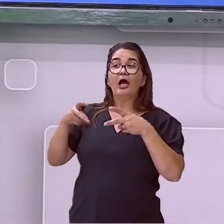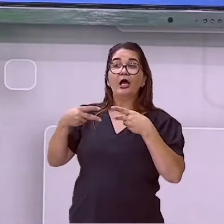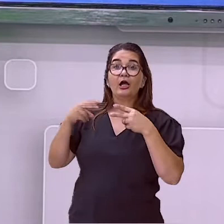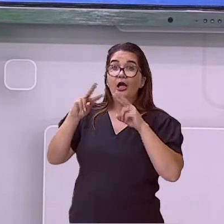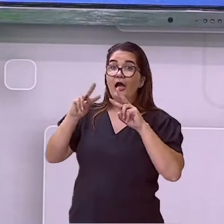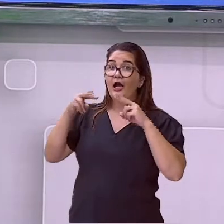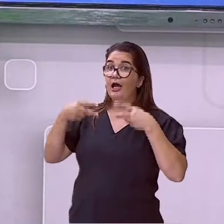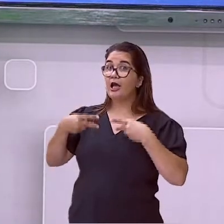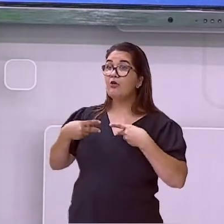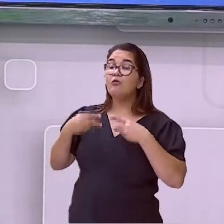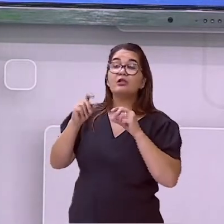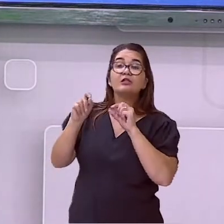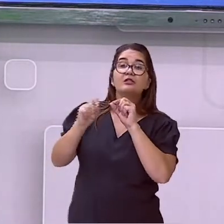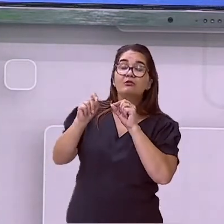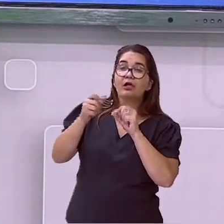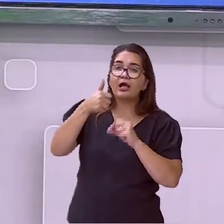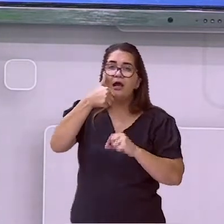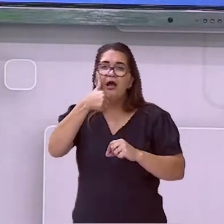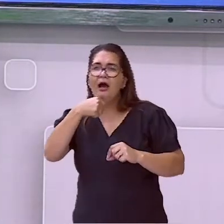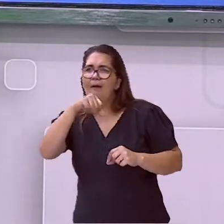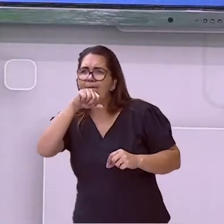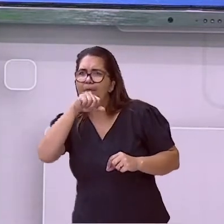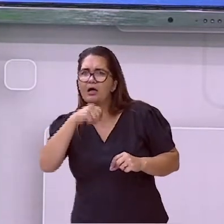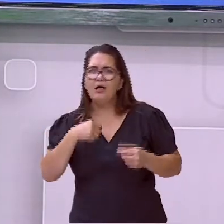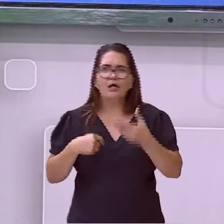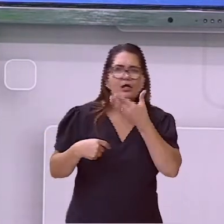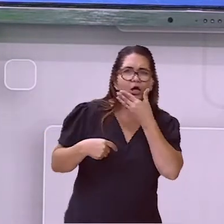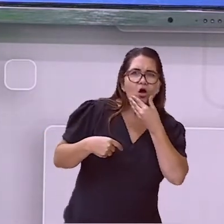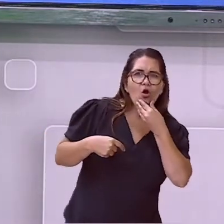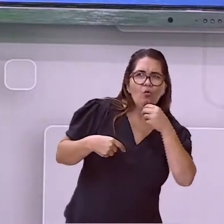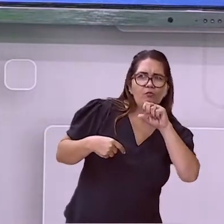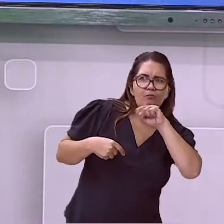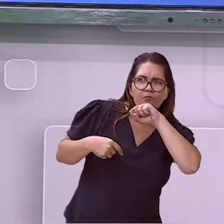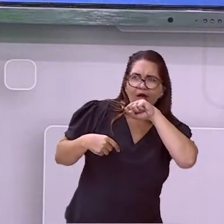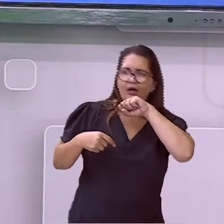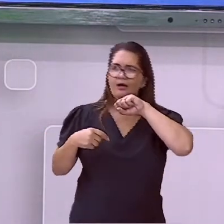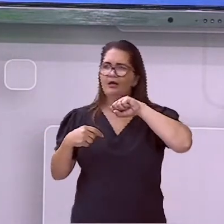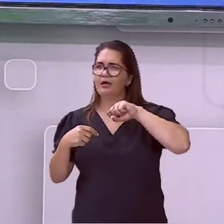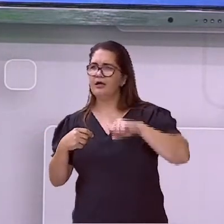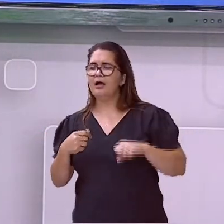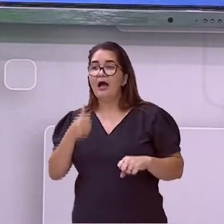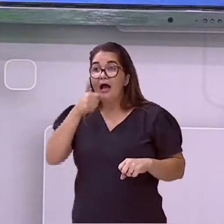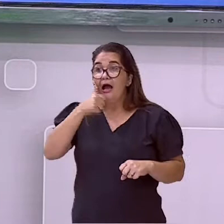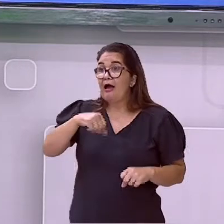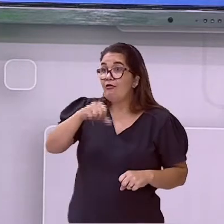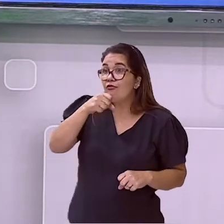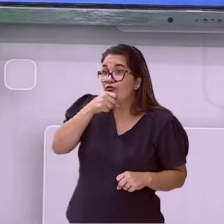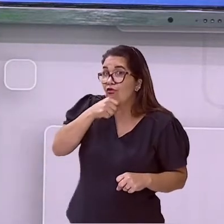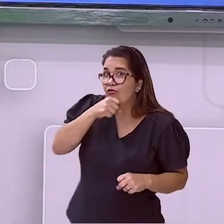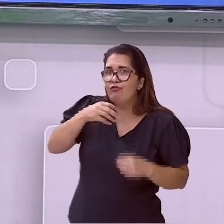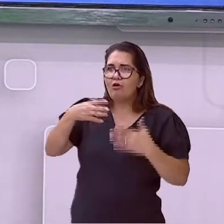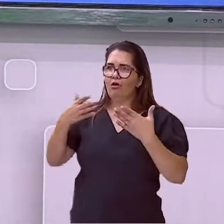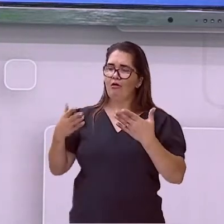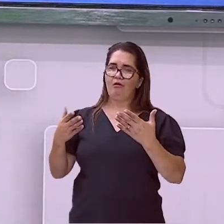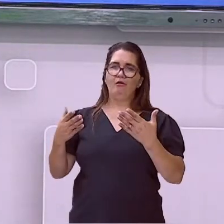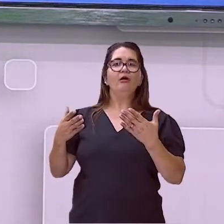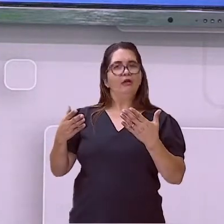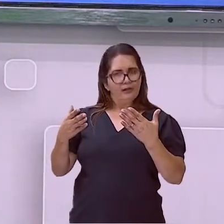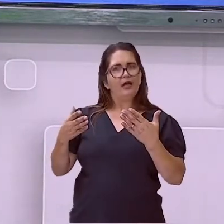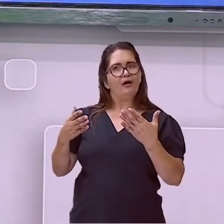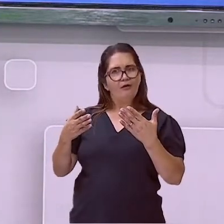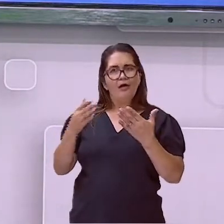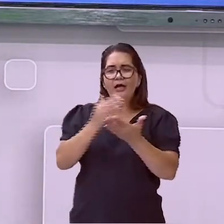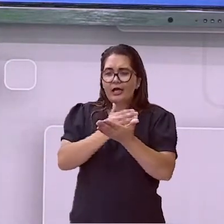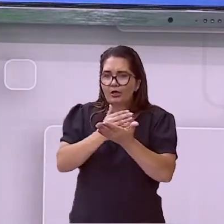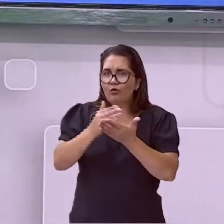tio, quem é avó, quem é que protege, quem é que cuida dele, com mais carinho. E aí,